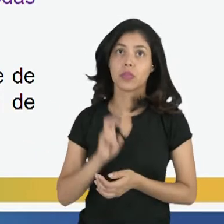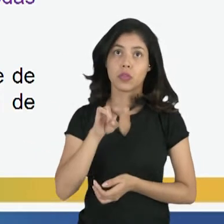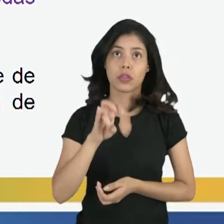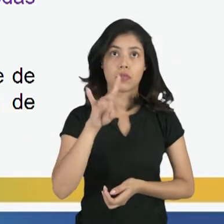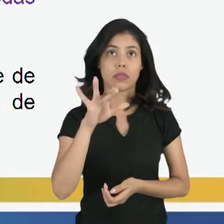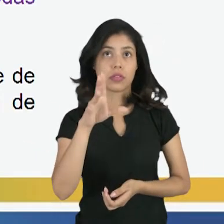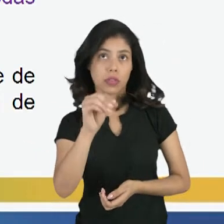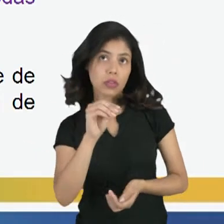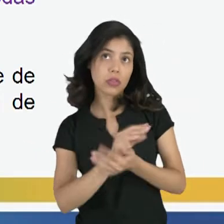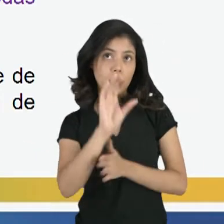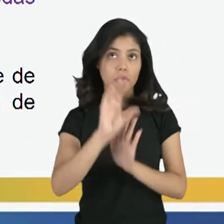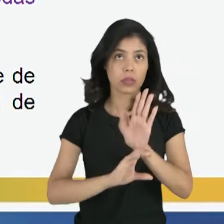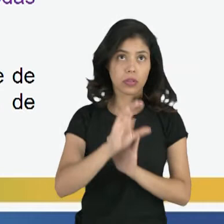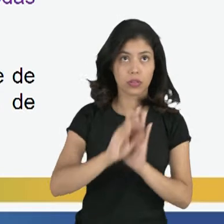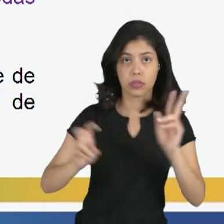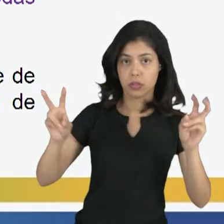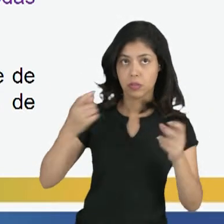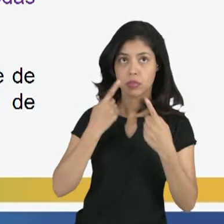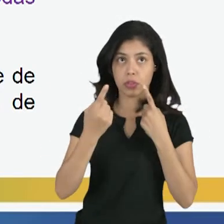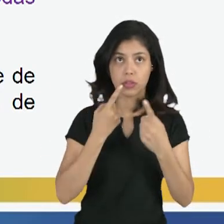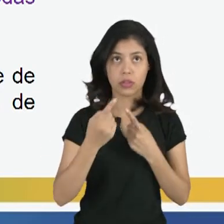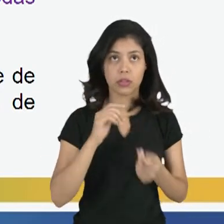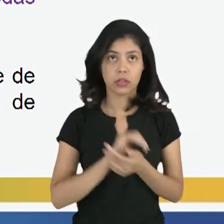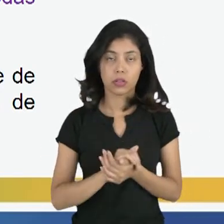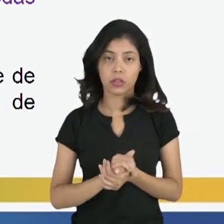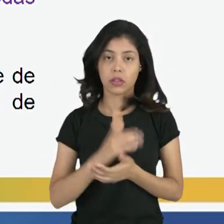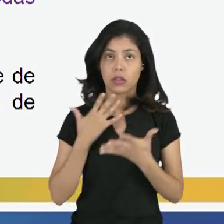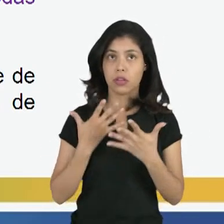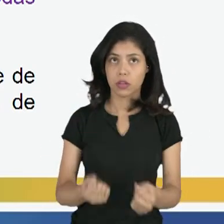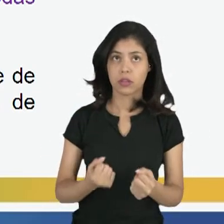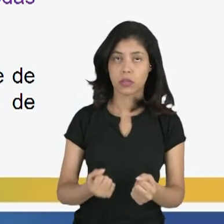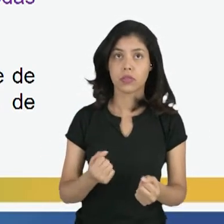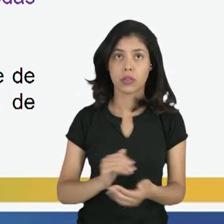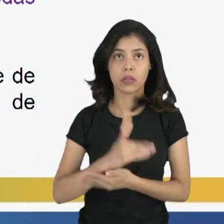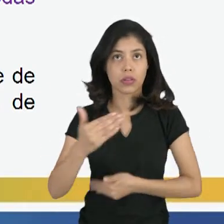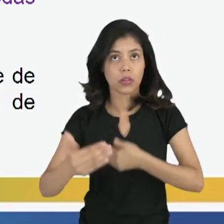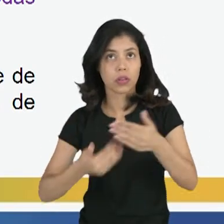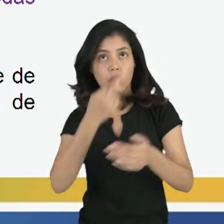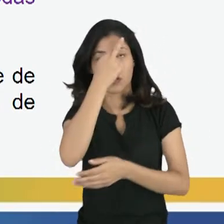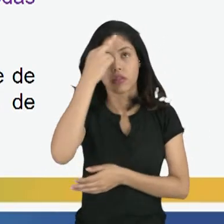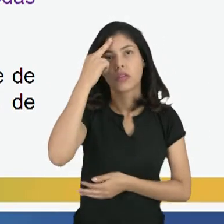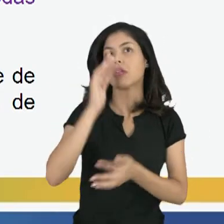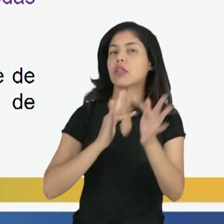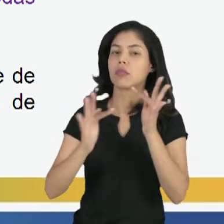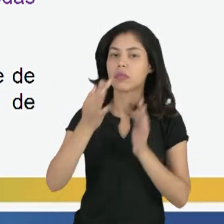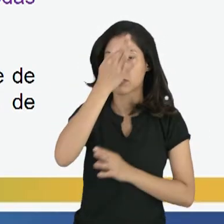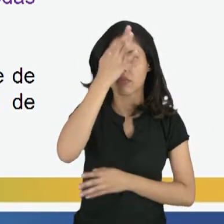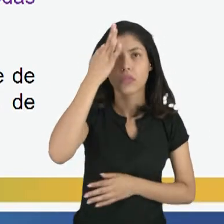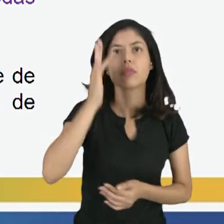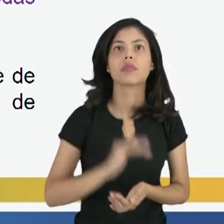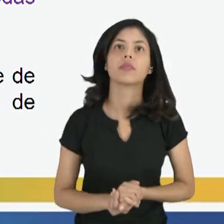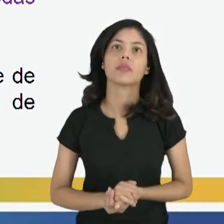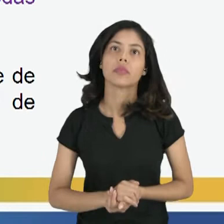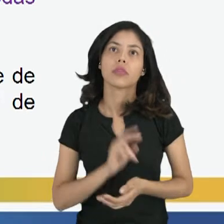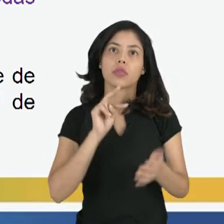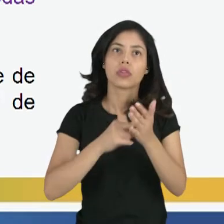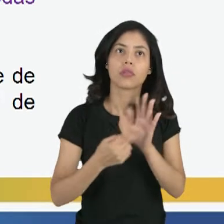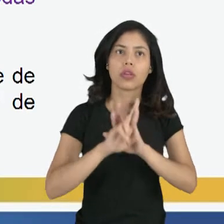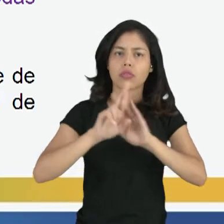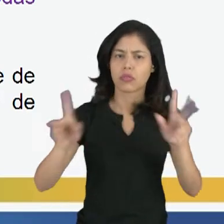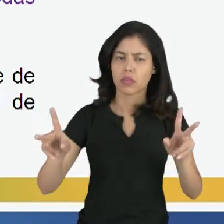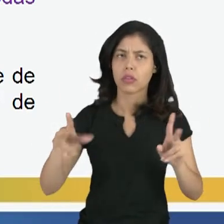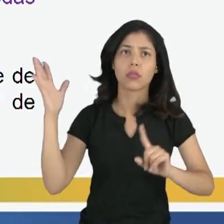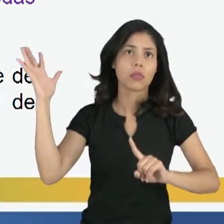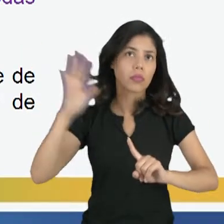unicidade conceitual, o termo dialética adquiriu no decorrer da história da filosofia significados